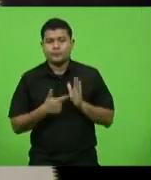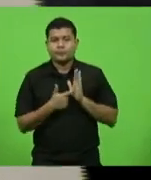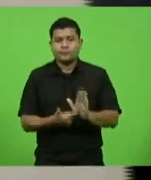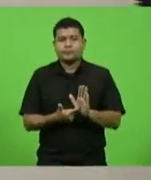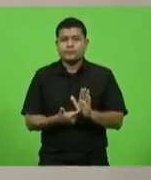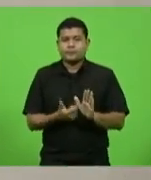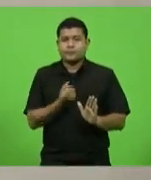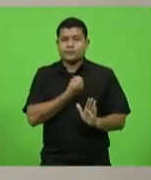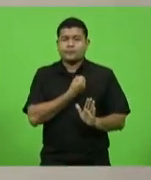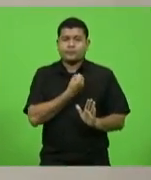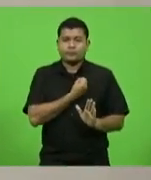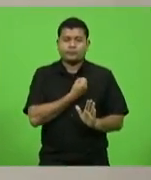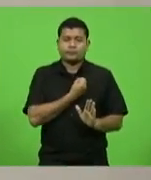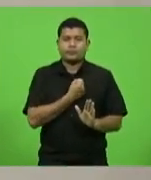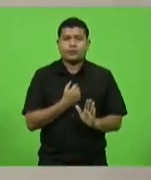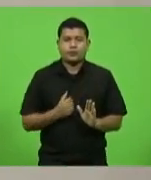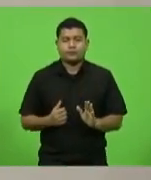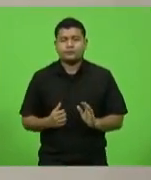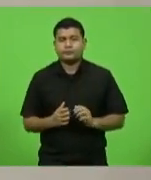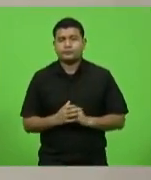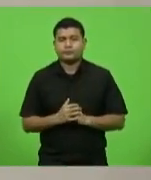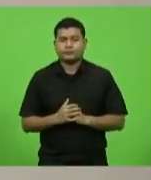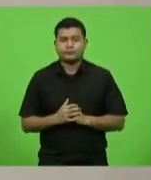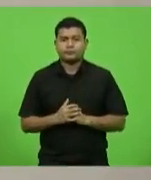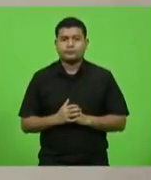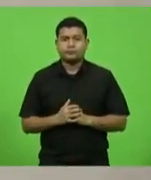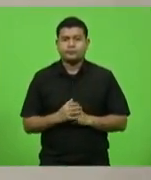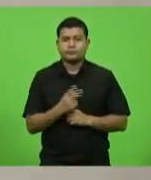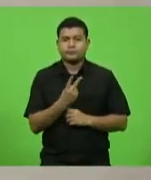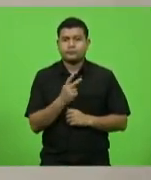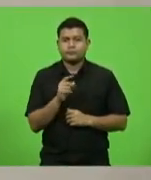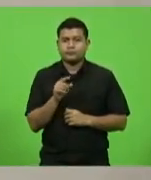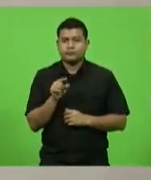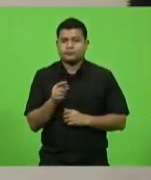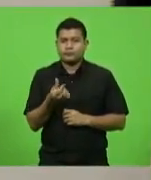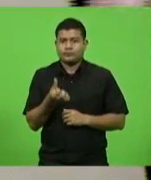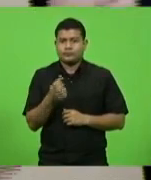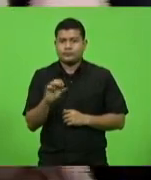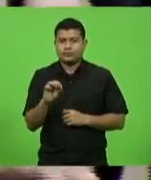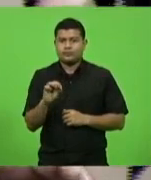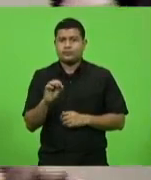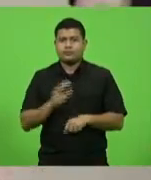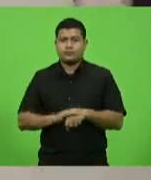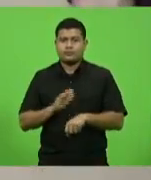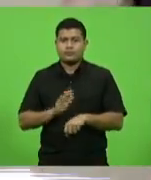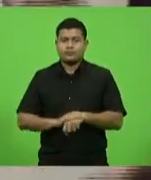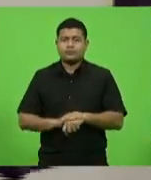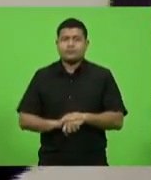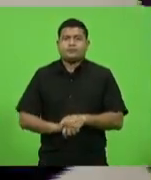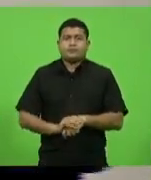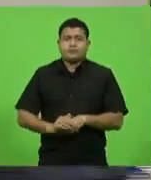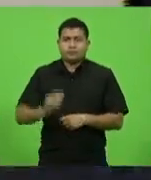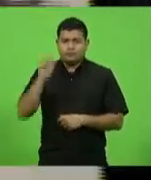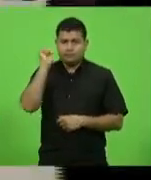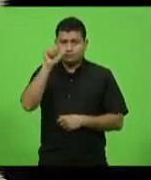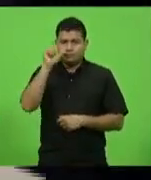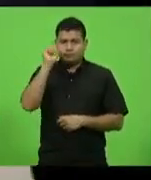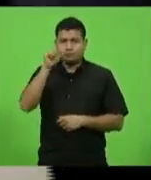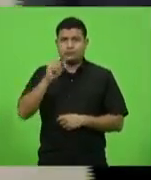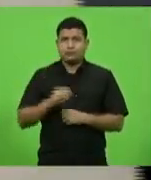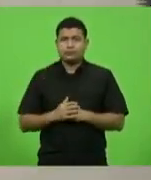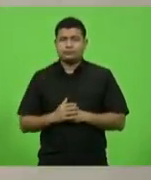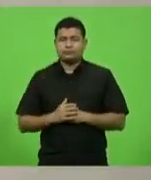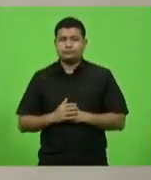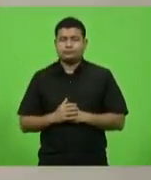seguintes indicações. De número 2.060, de autoria do deputado César Valduga. Senhor